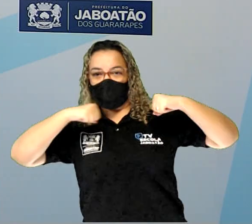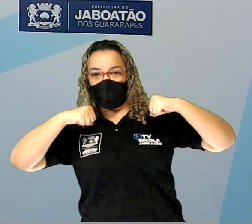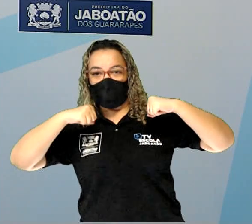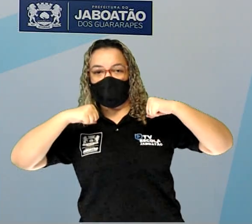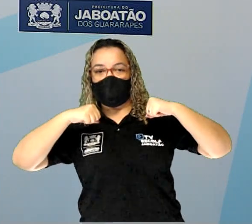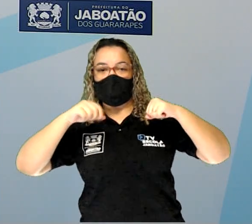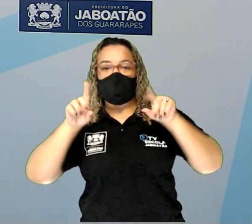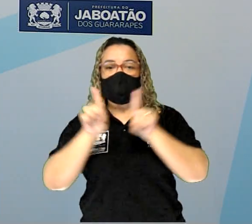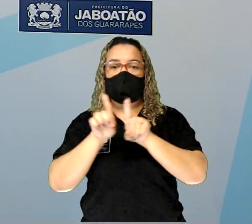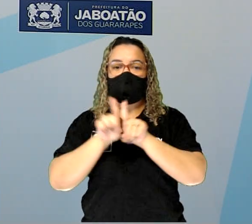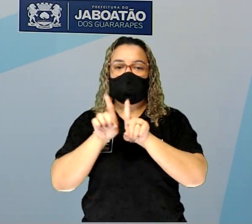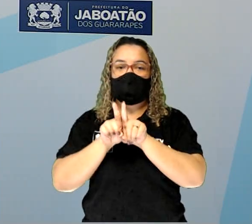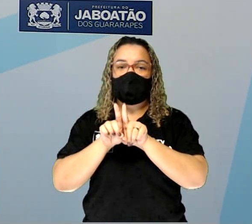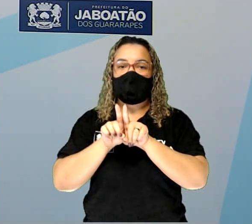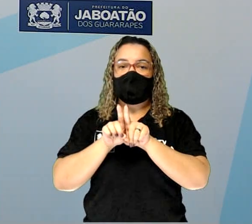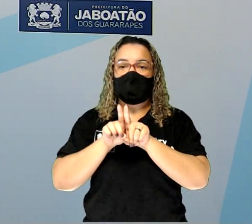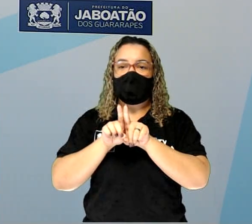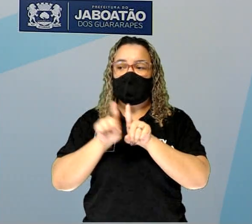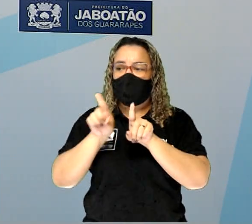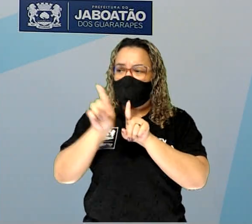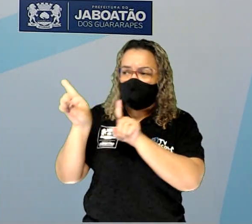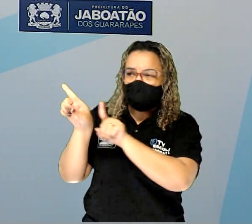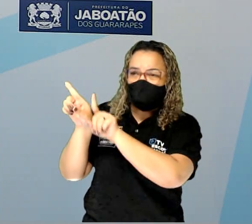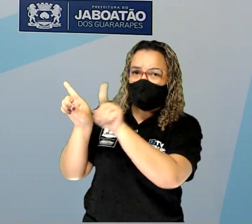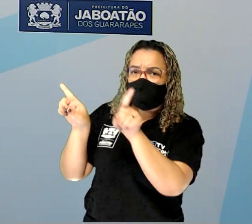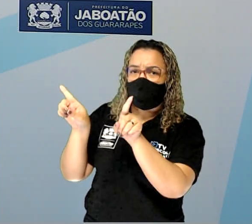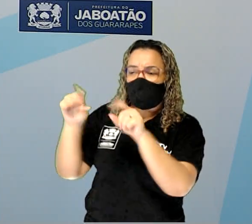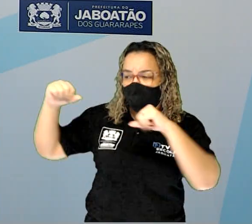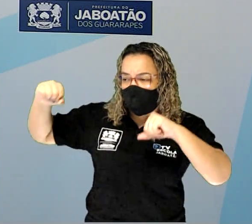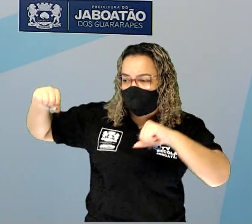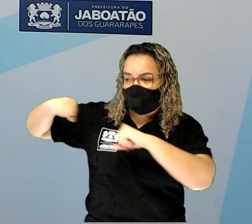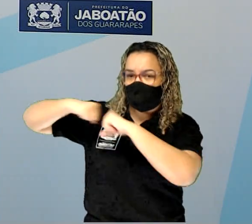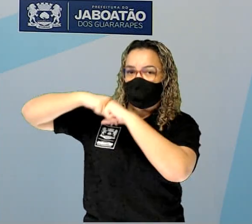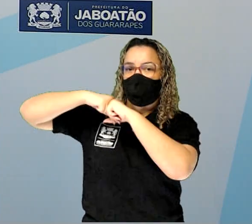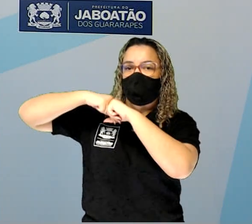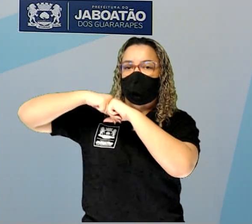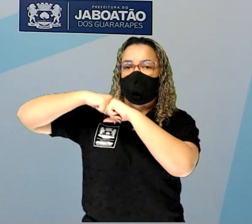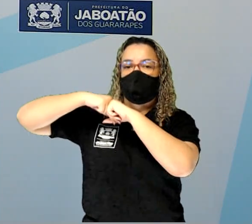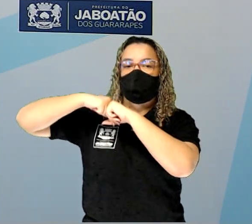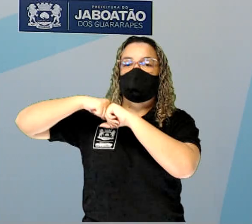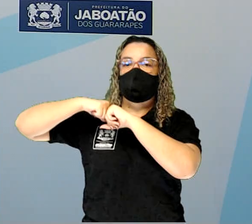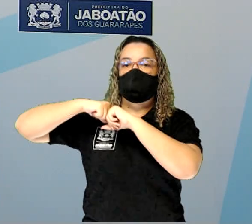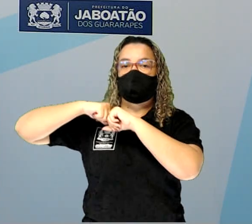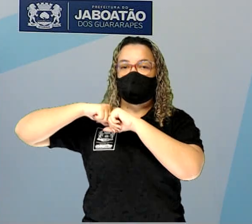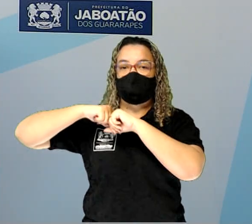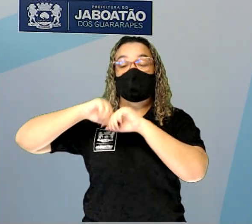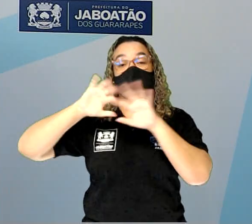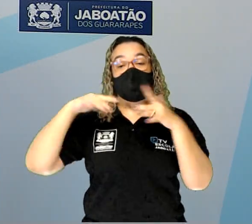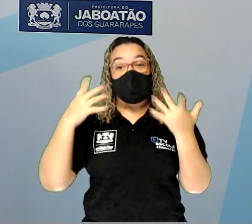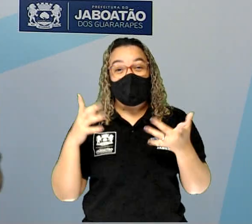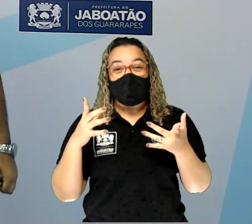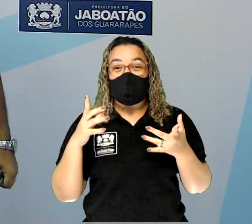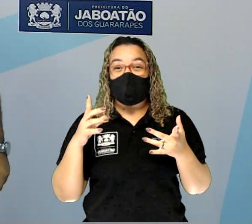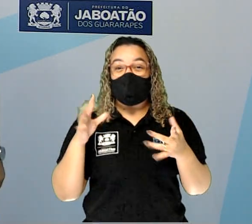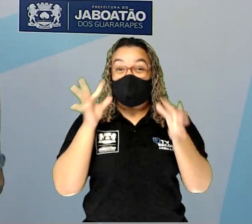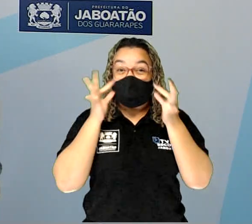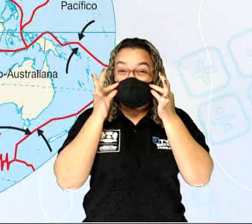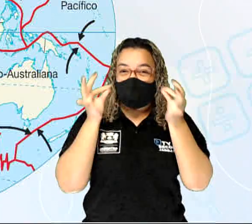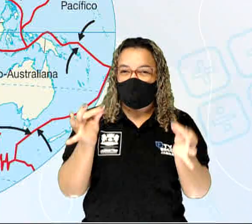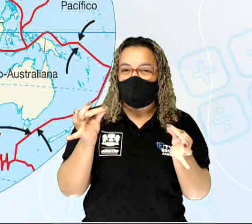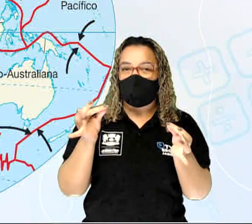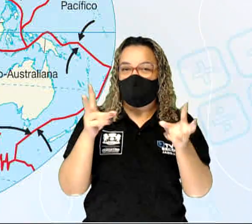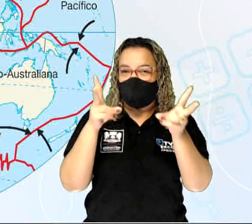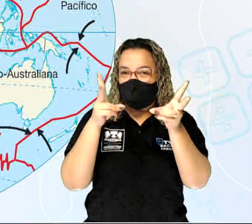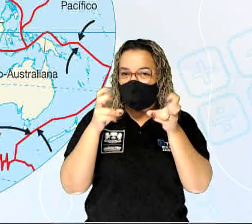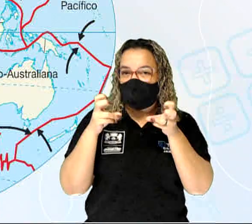E onde tem a setinha preta em movimentos colidindo, a placa está se chocando. E aí tem um detalhe, veja aí na sua tela